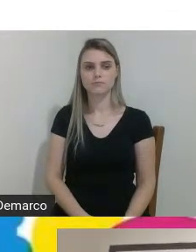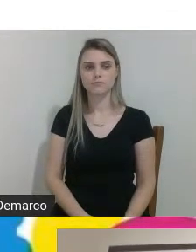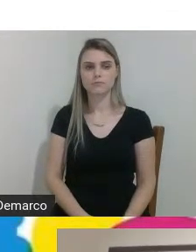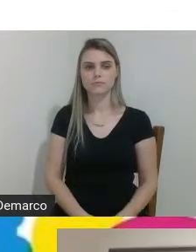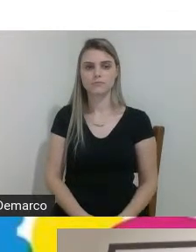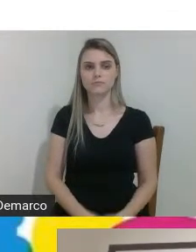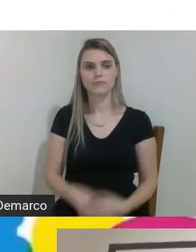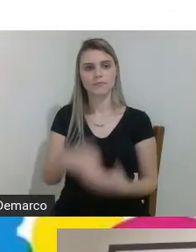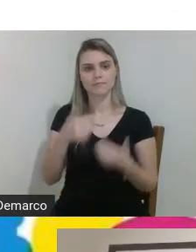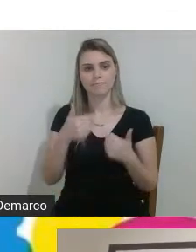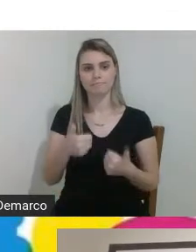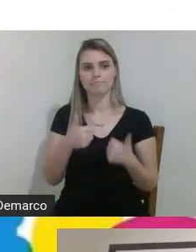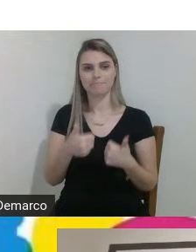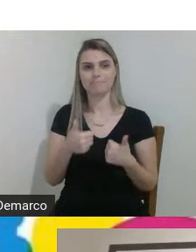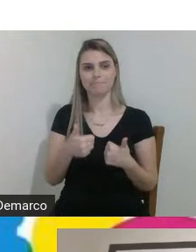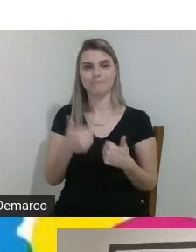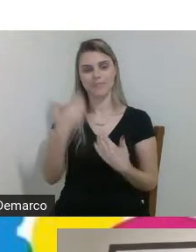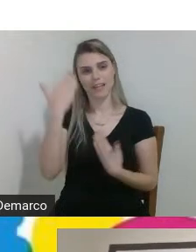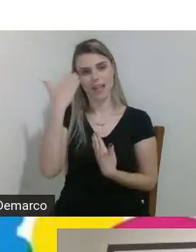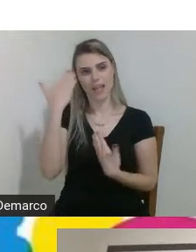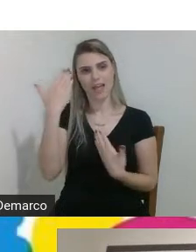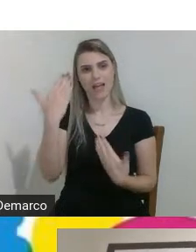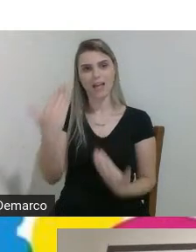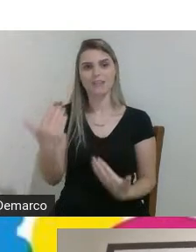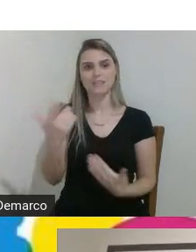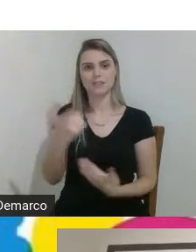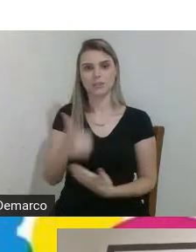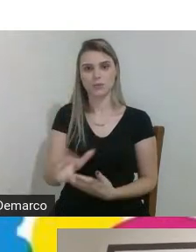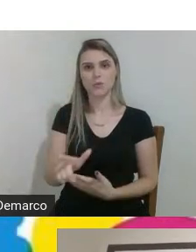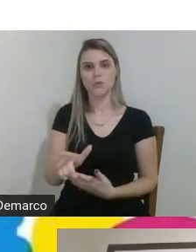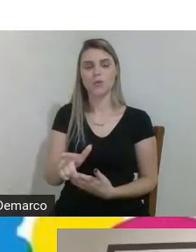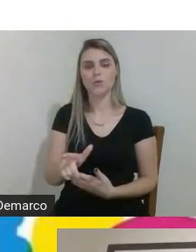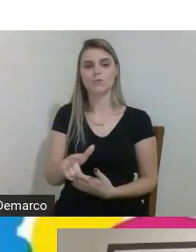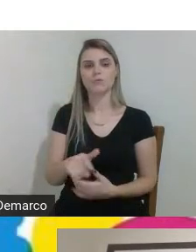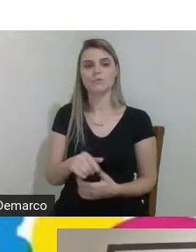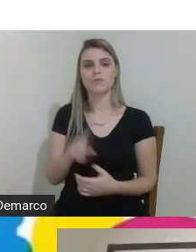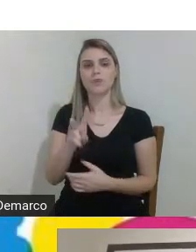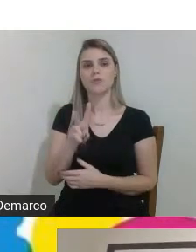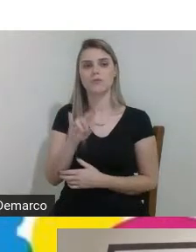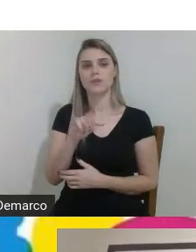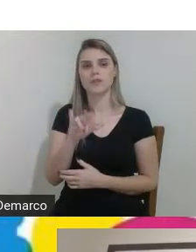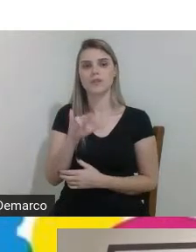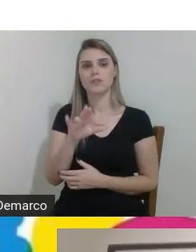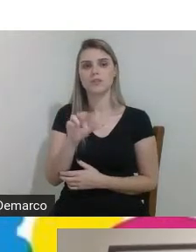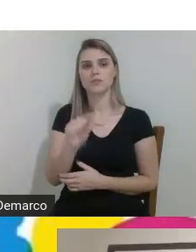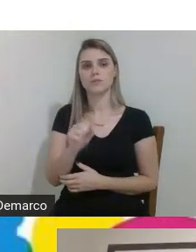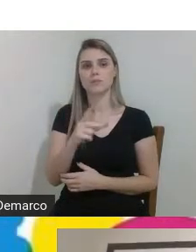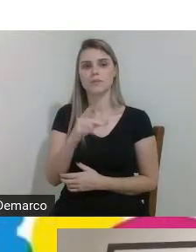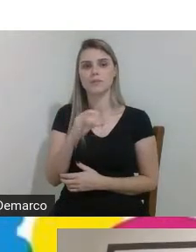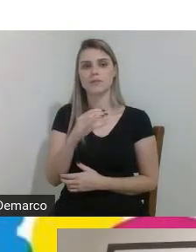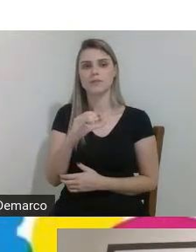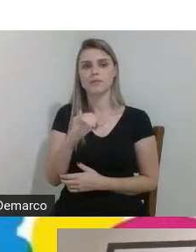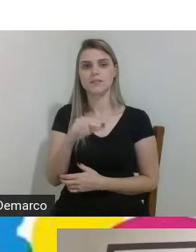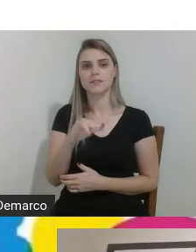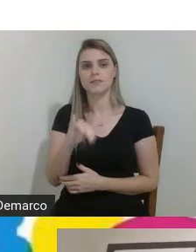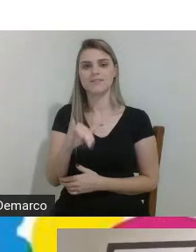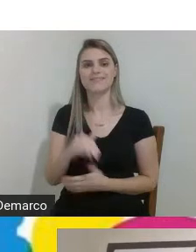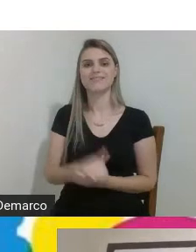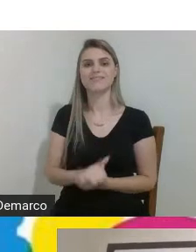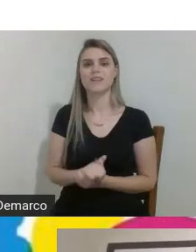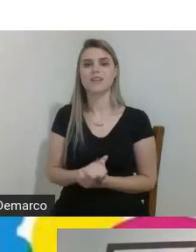muito bem quero agradecer mais uma vez então ao Vinícius Piscini li errado seu nome né Vinícius